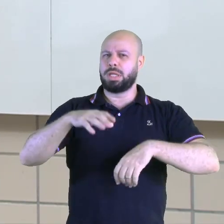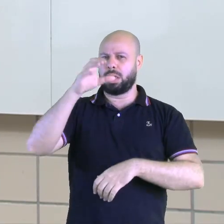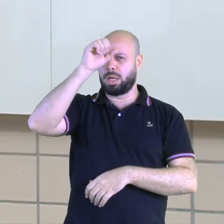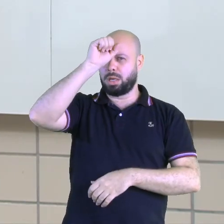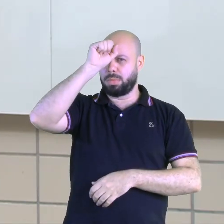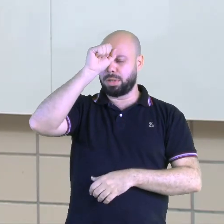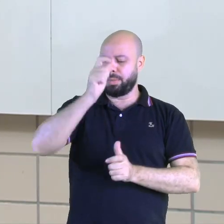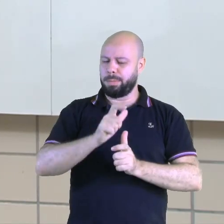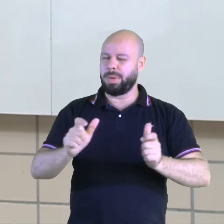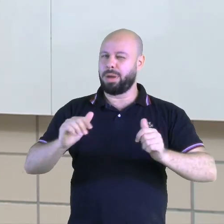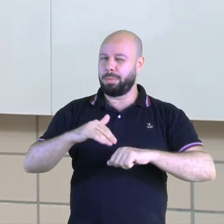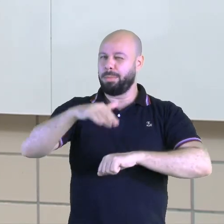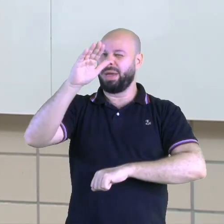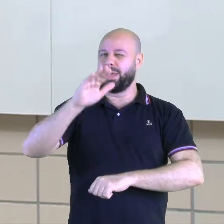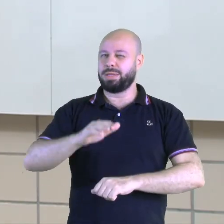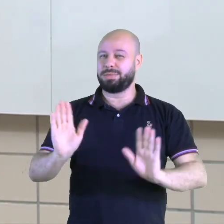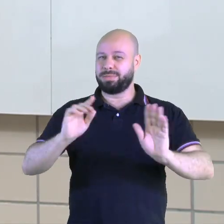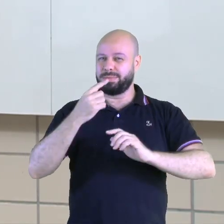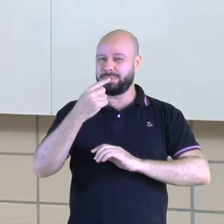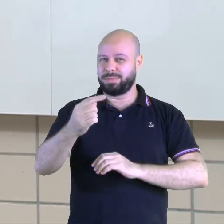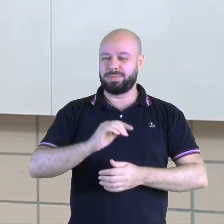sobre isso. Até breve!